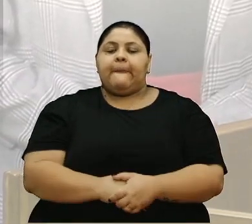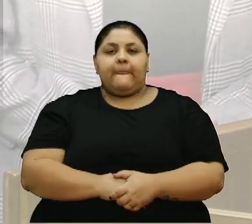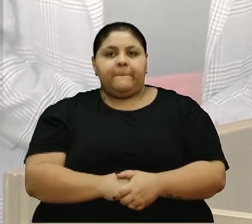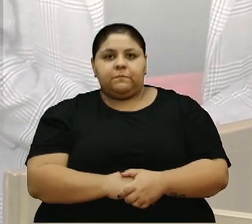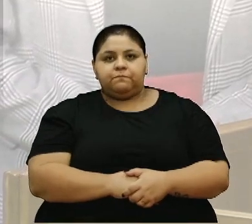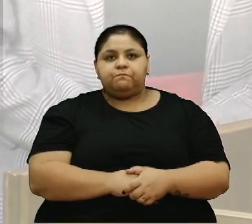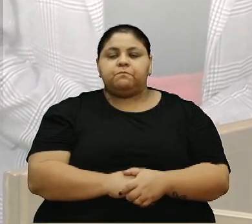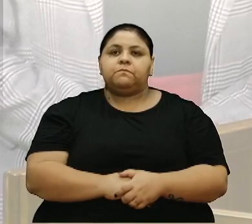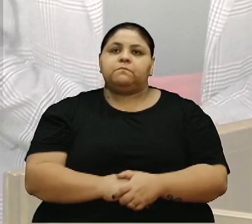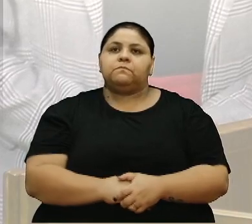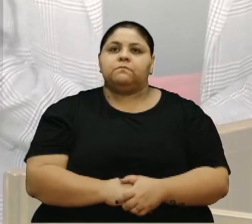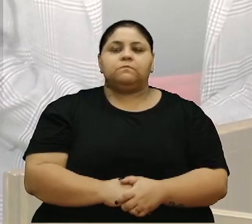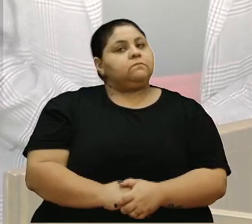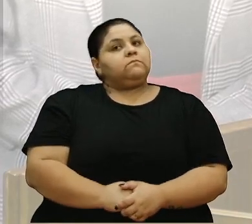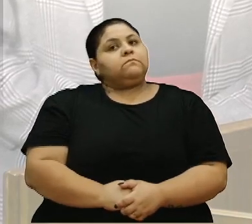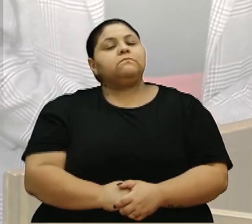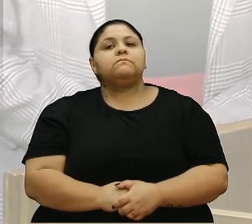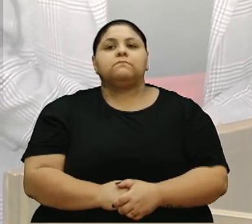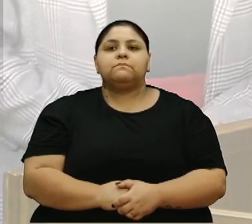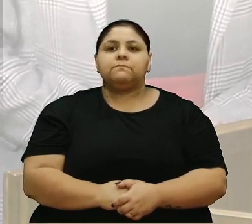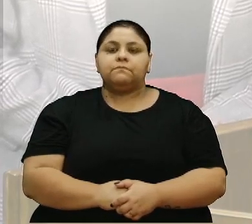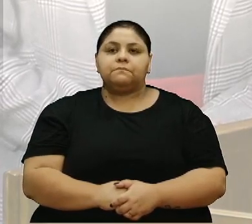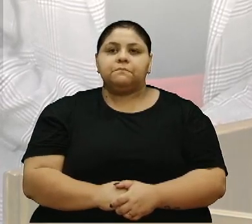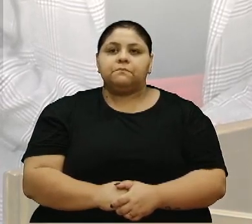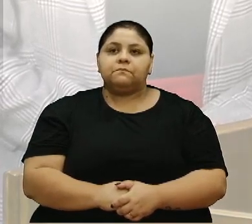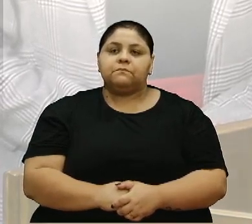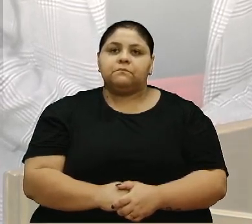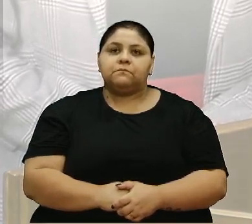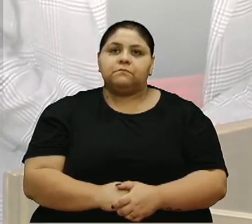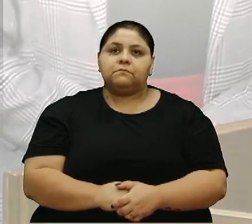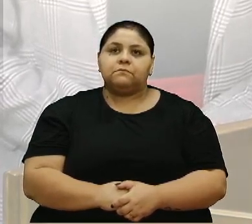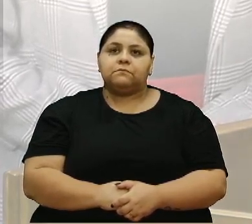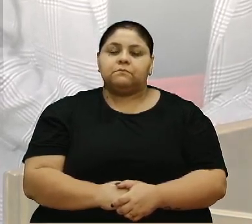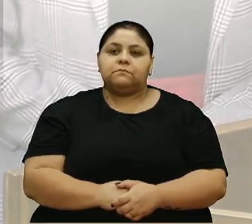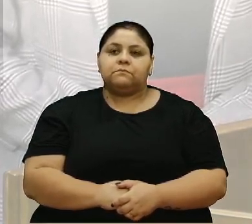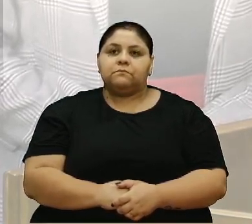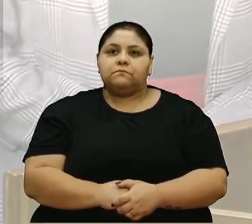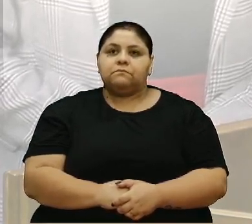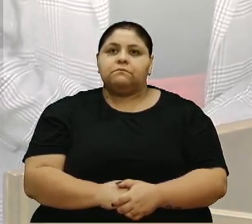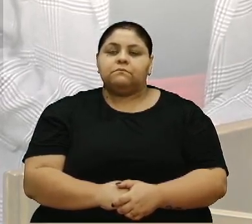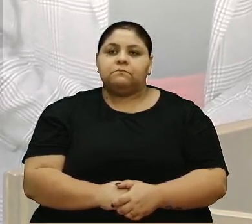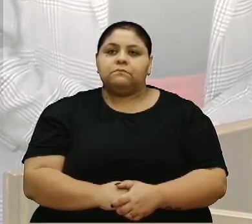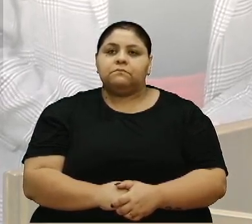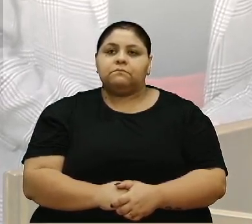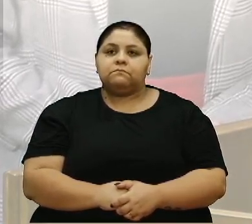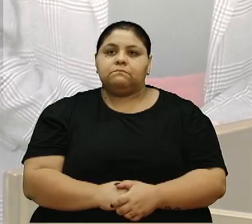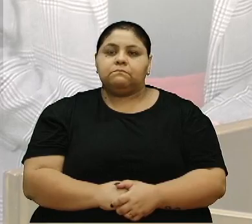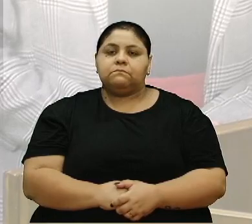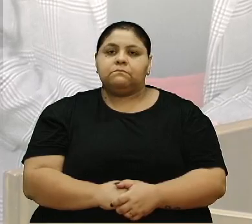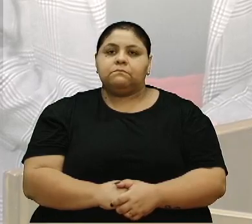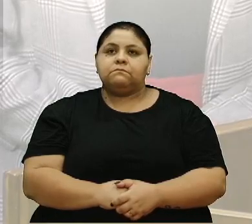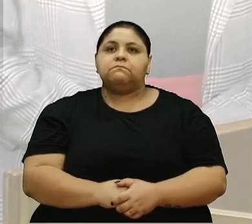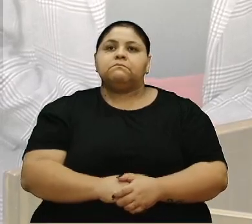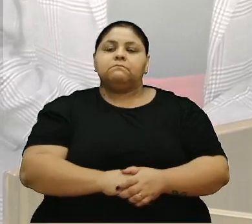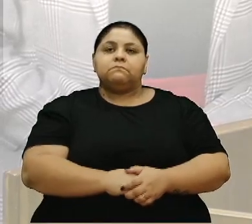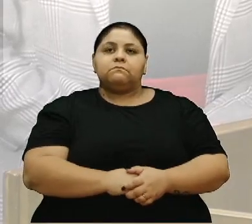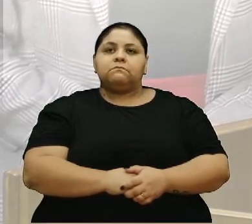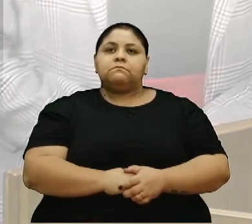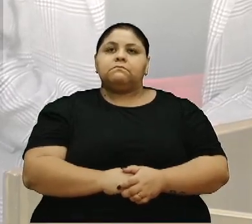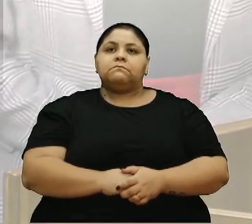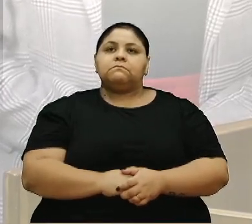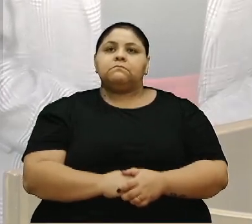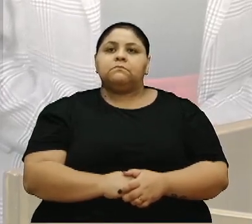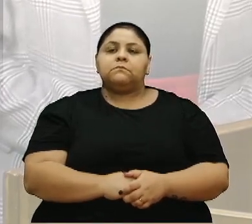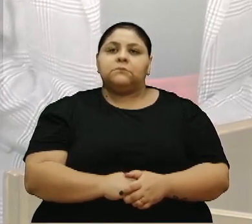calendário esportivo da festa, foram aquelas atividades esportivas que ocorreram na cidade durante o período que antecediu a festa, 23 mil pessoas.